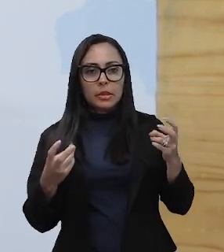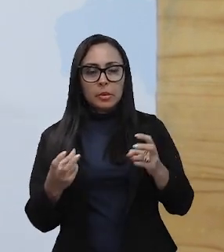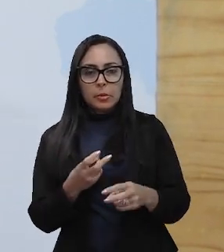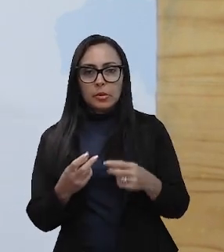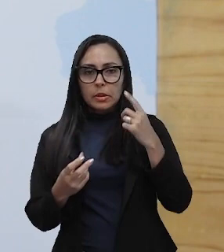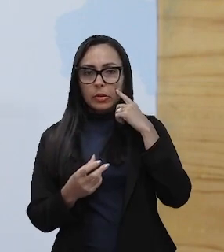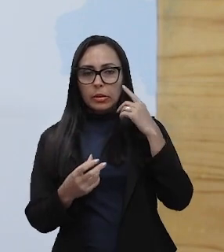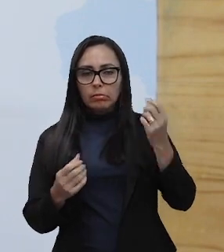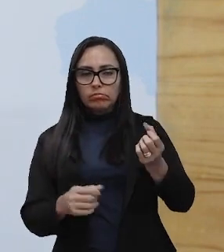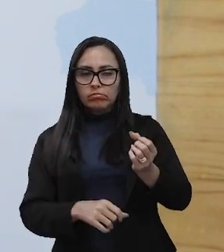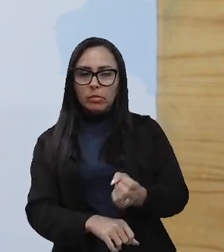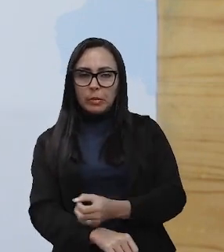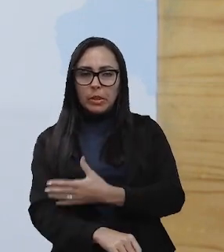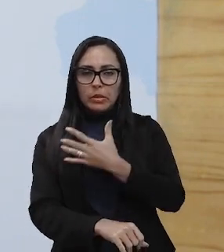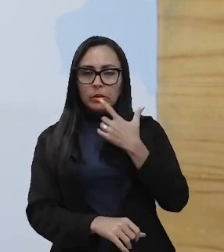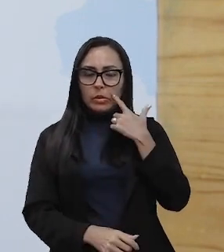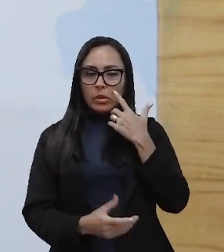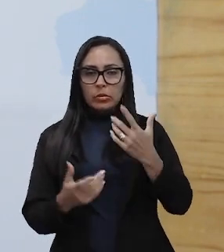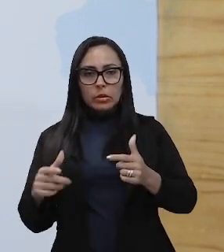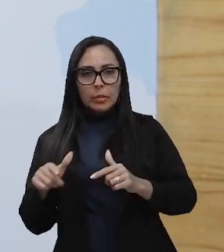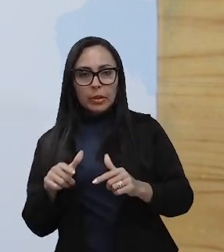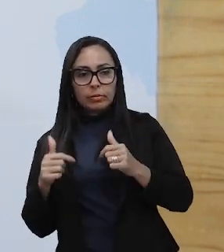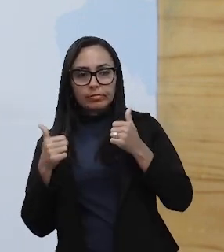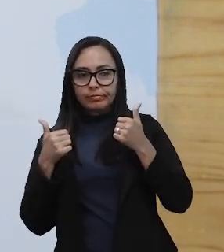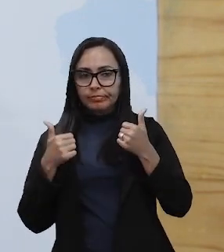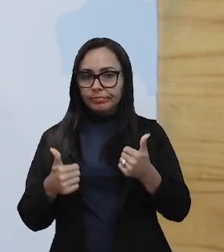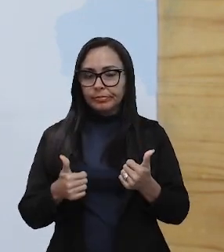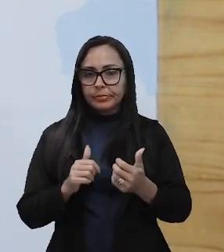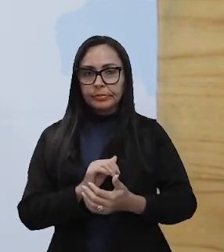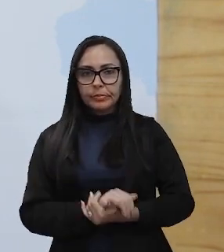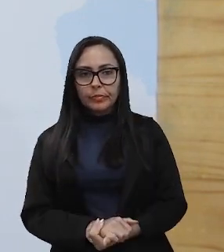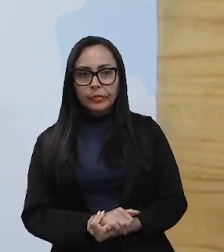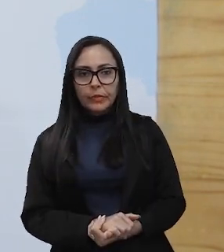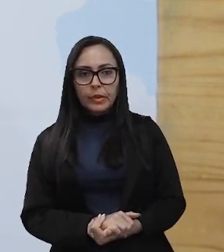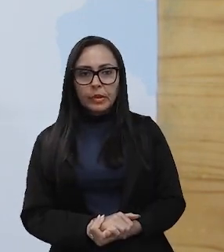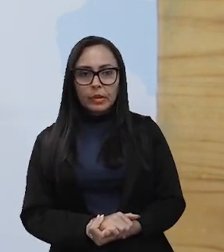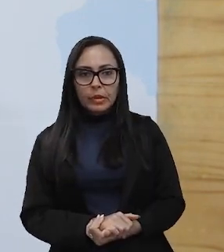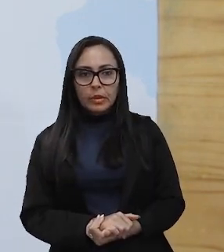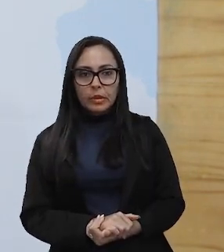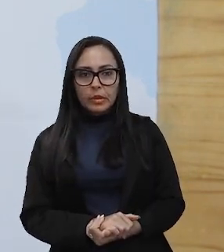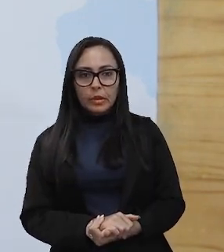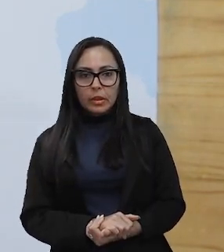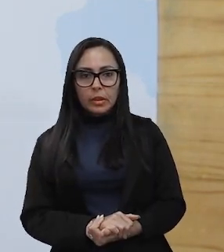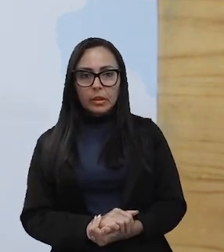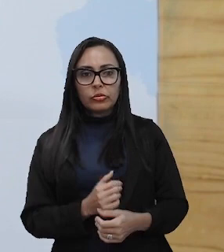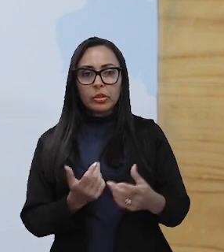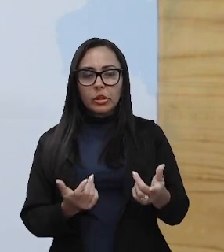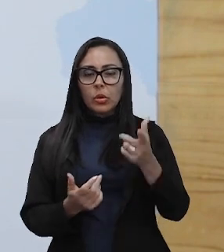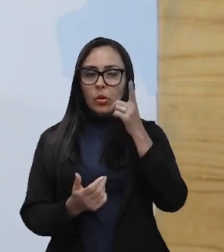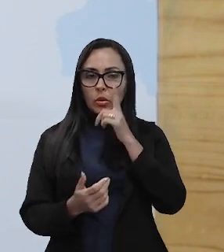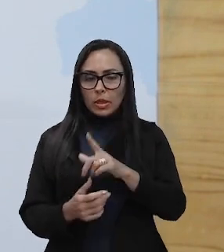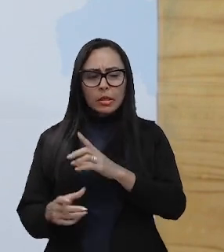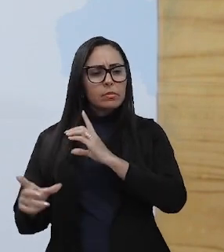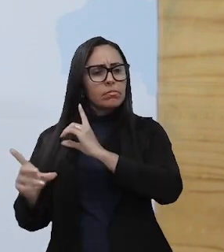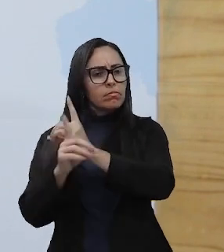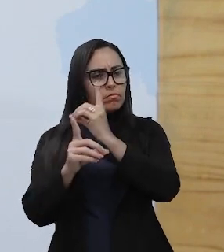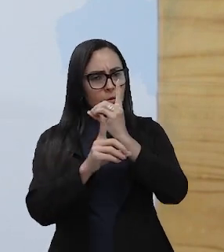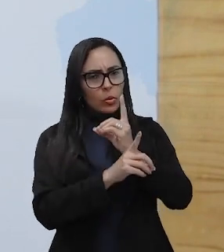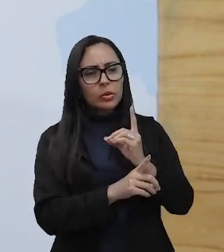estado emocional daquele trabalhador, certo? Então, de certa forma, a gente consegue encontrar